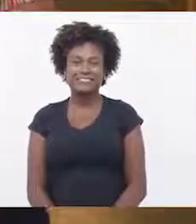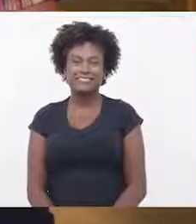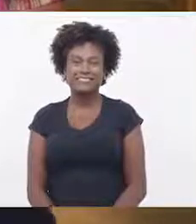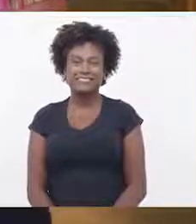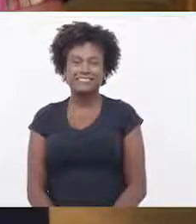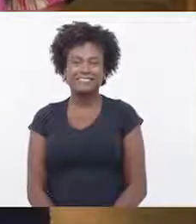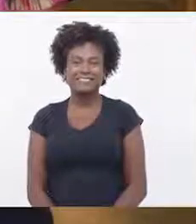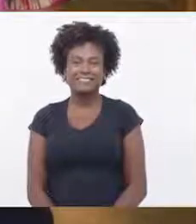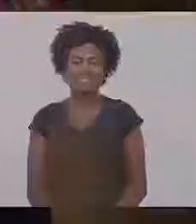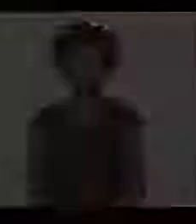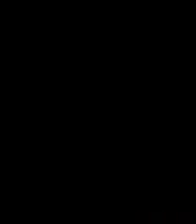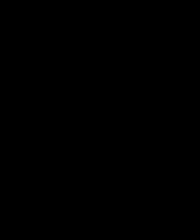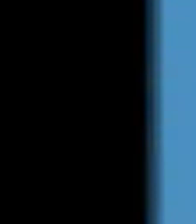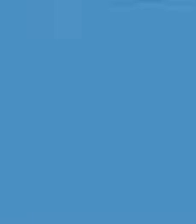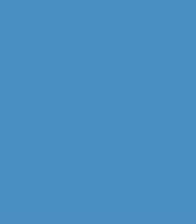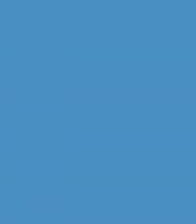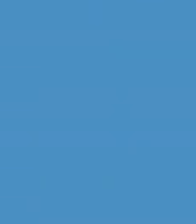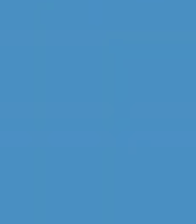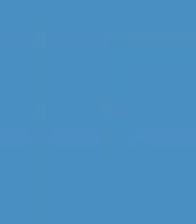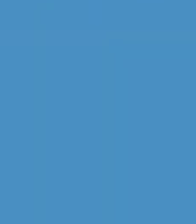e ver todo o material que a gente preparou.